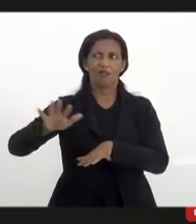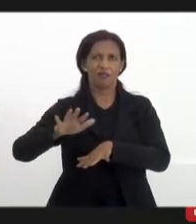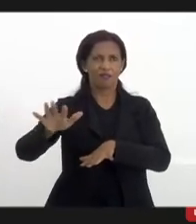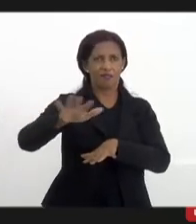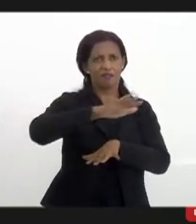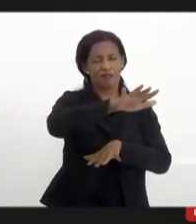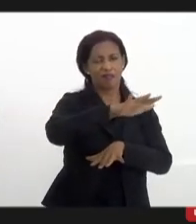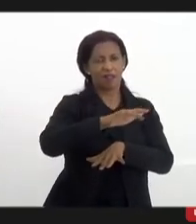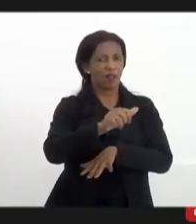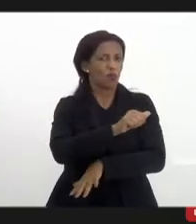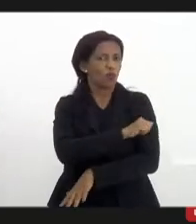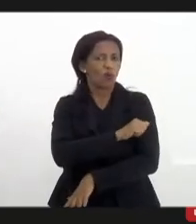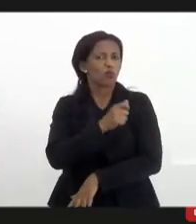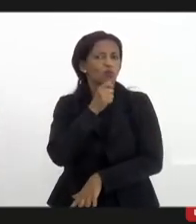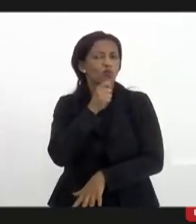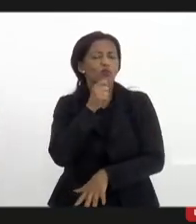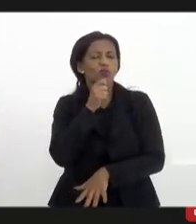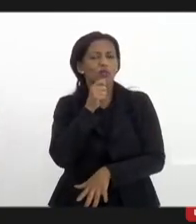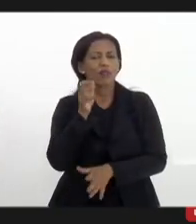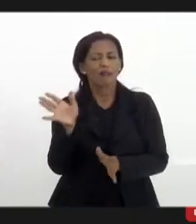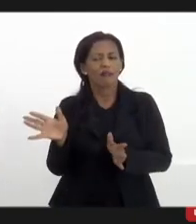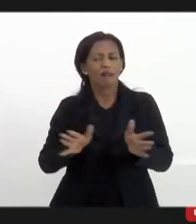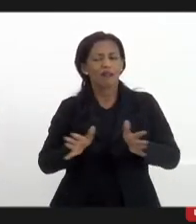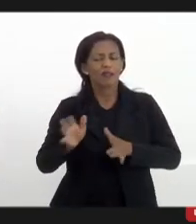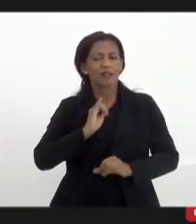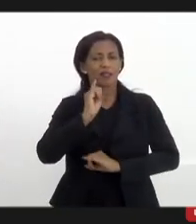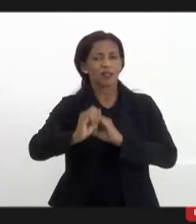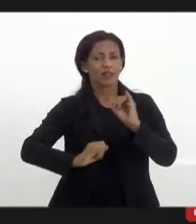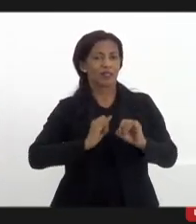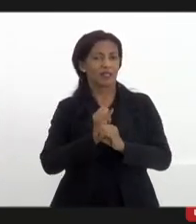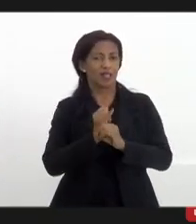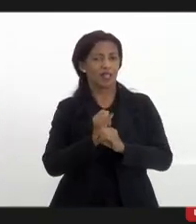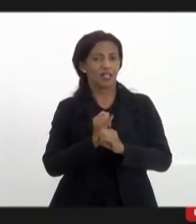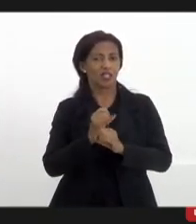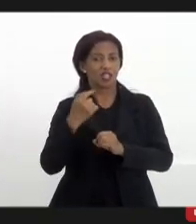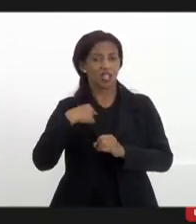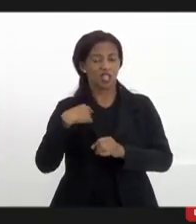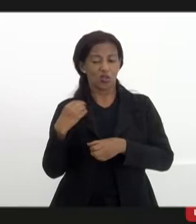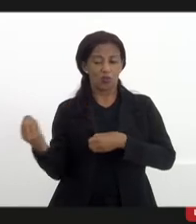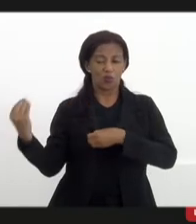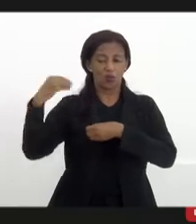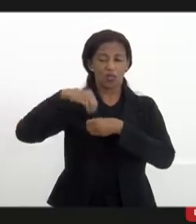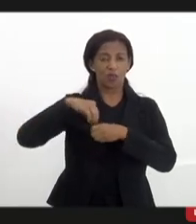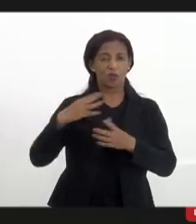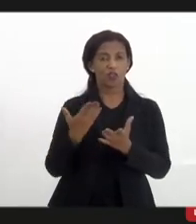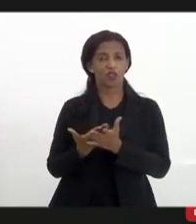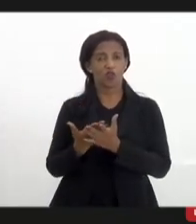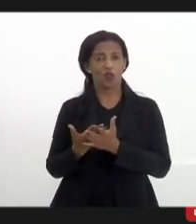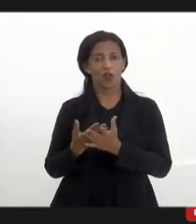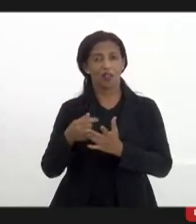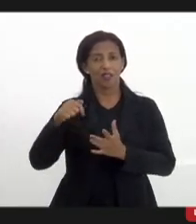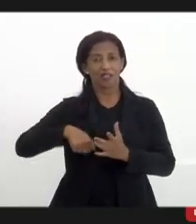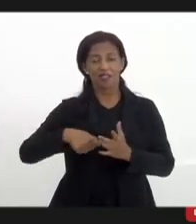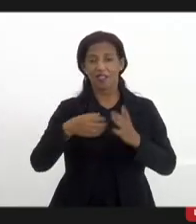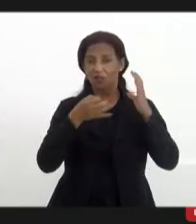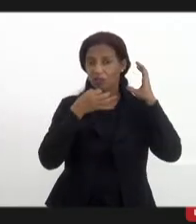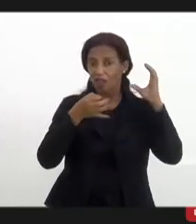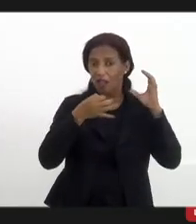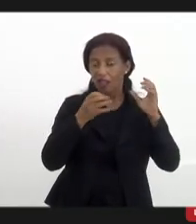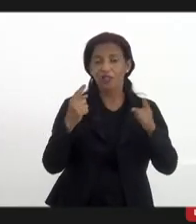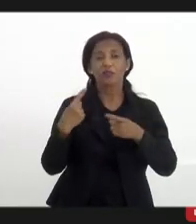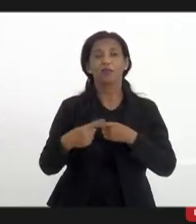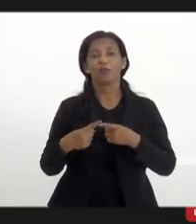o aluno não tem acesso à internet e eu coloquei uma escola dentro da sala dentro aqui da rádio para quê? para que ela possa